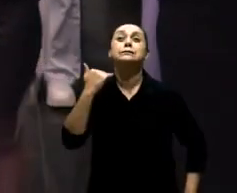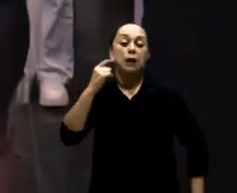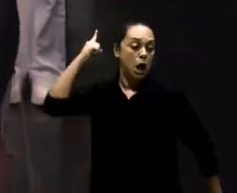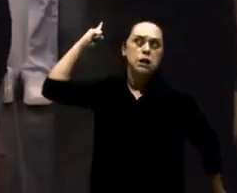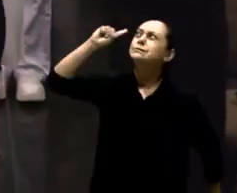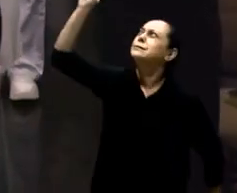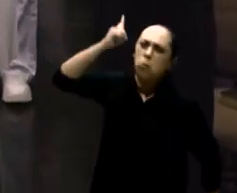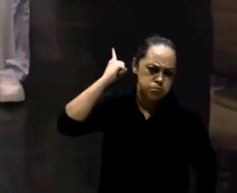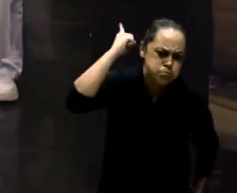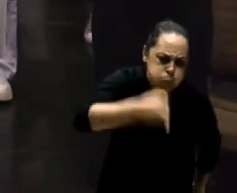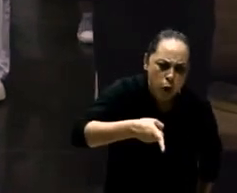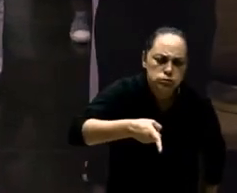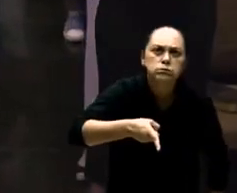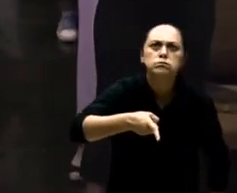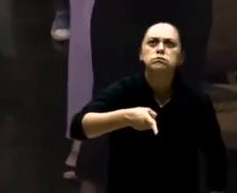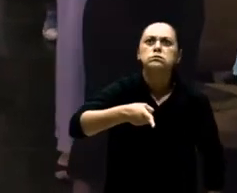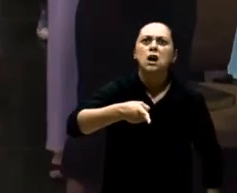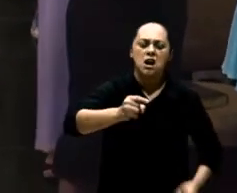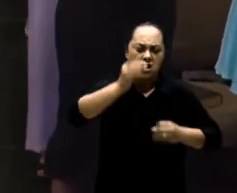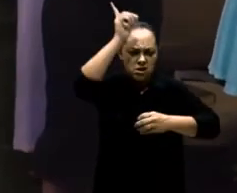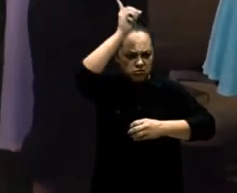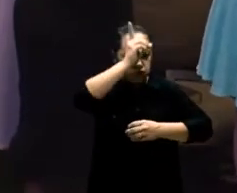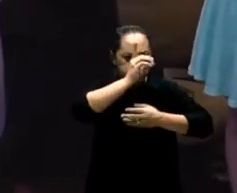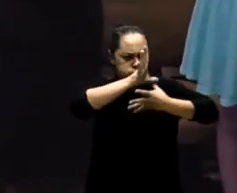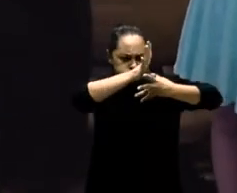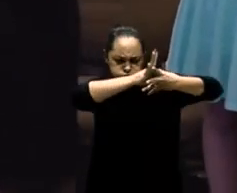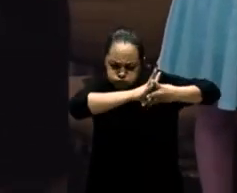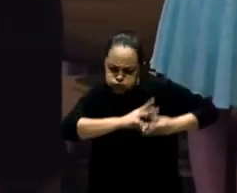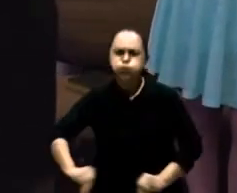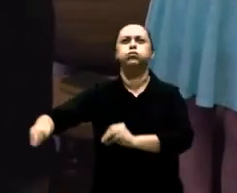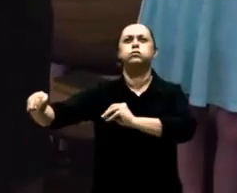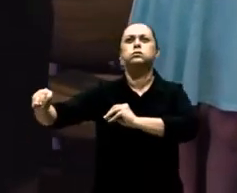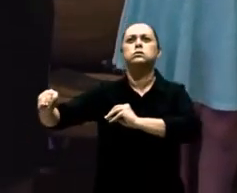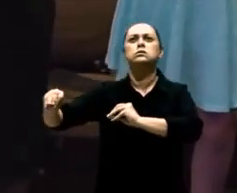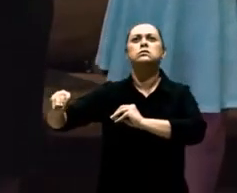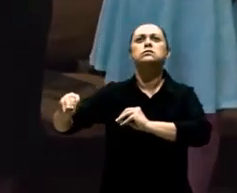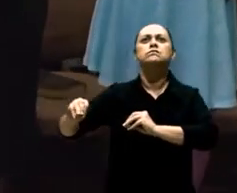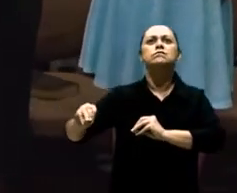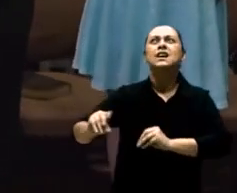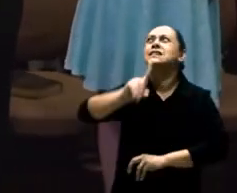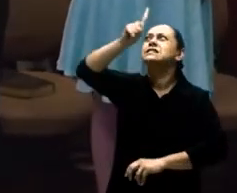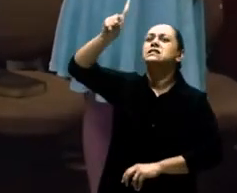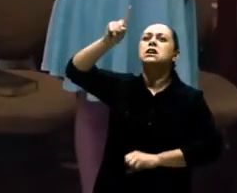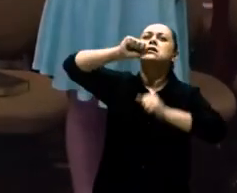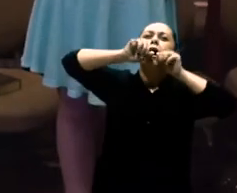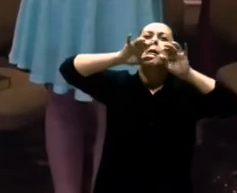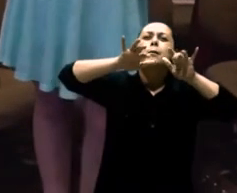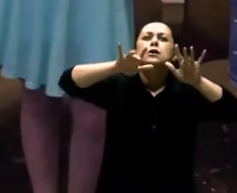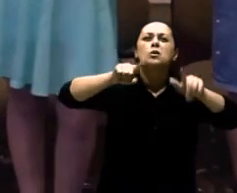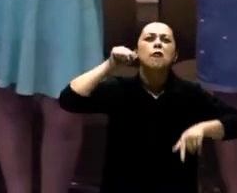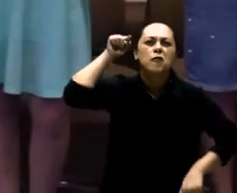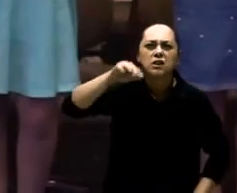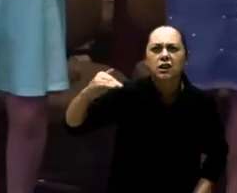Nesta noite Há um Ovelho Do Espírito Santo Nesta casa Você vai Crescer